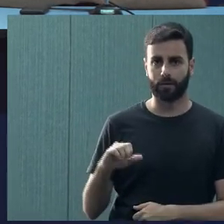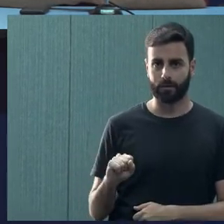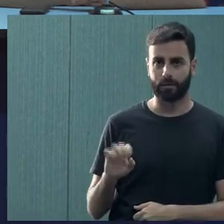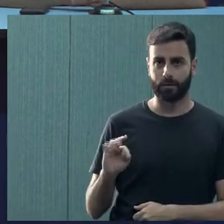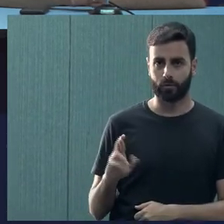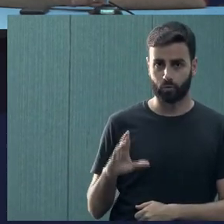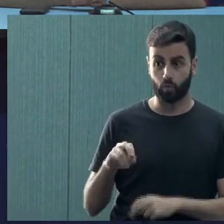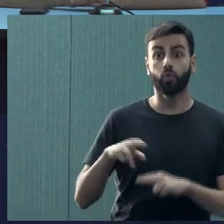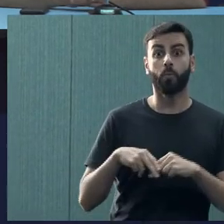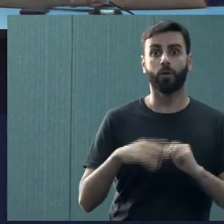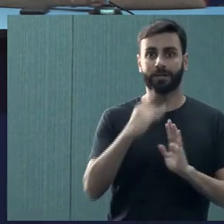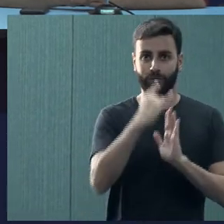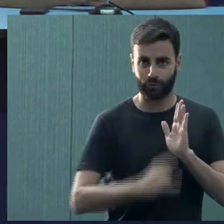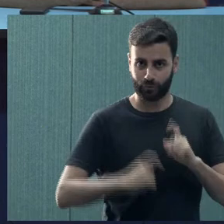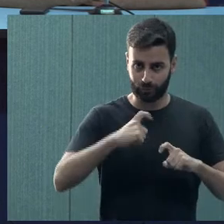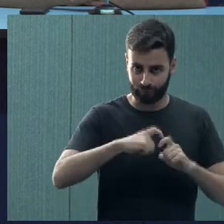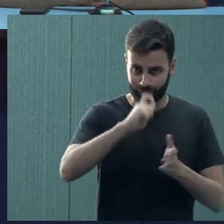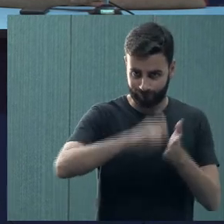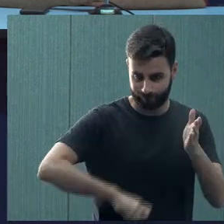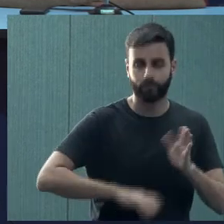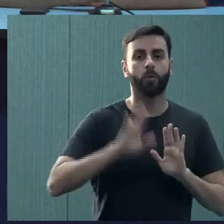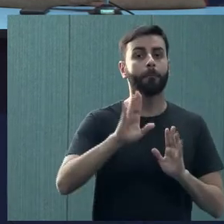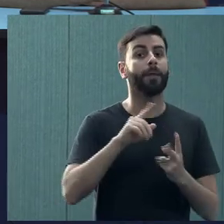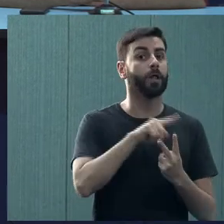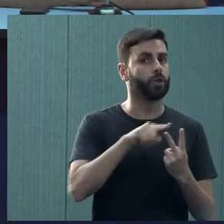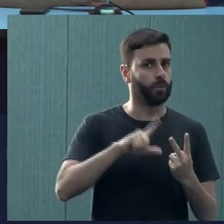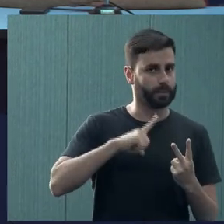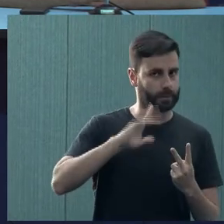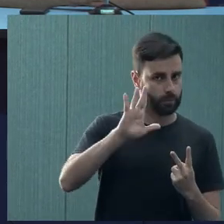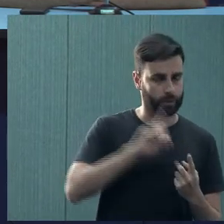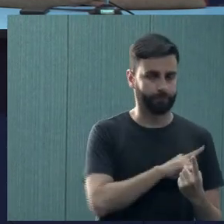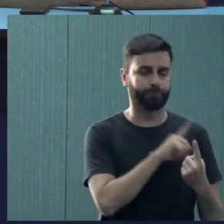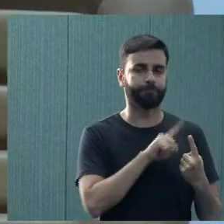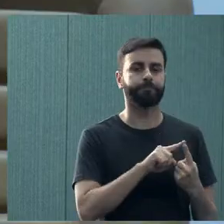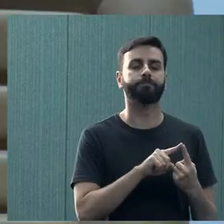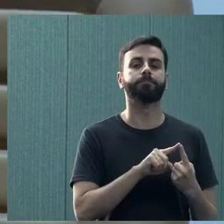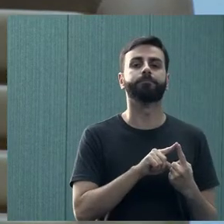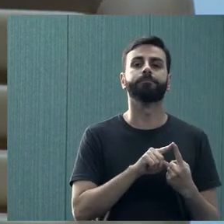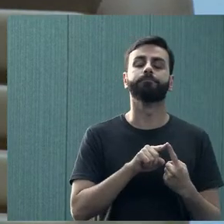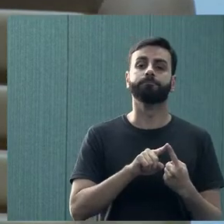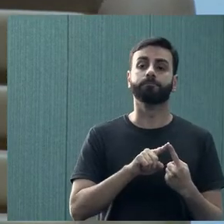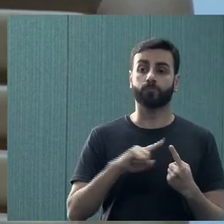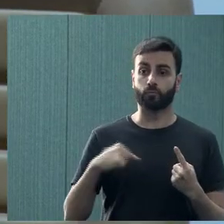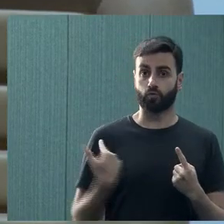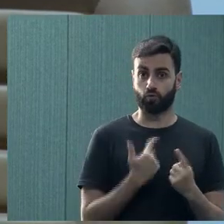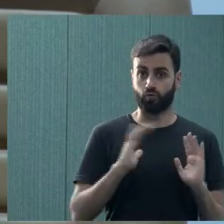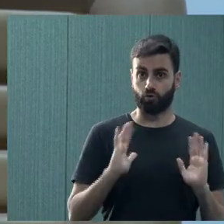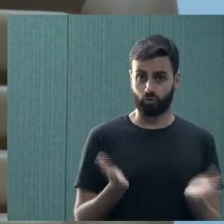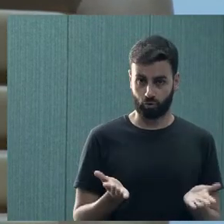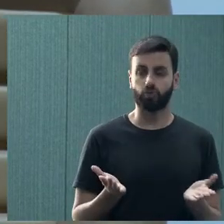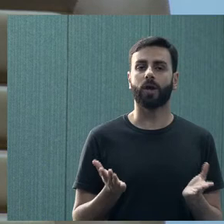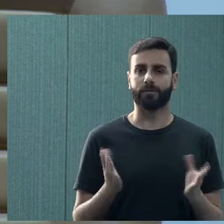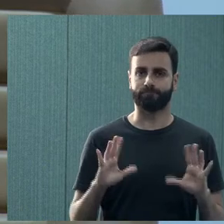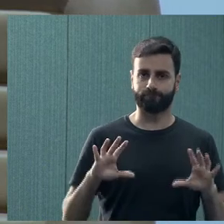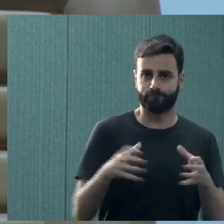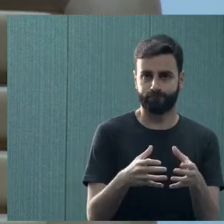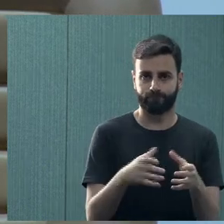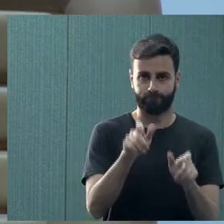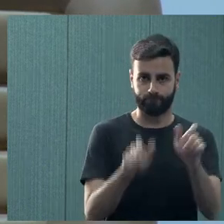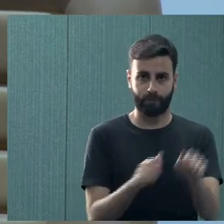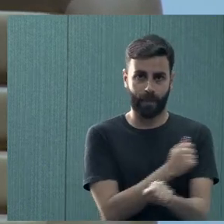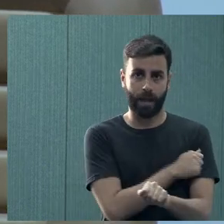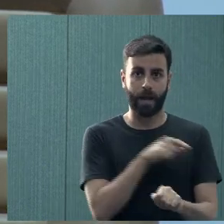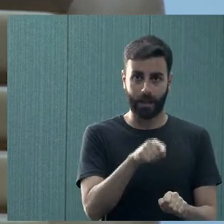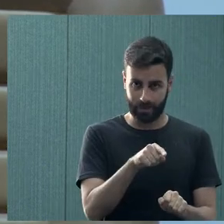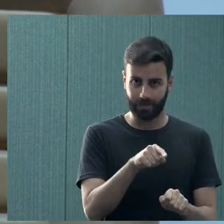diagnóstico, mas existem duas situações, a primeira é que nós trabalhamos com um público de estudantes,